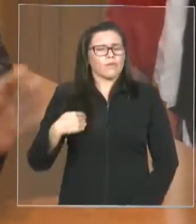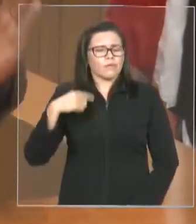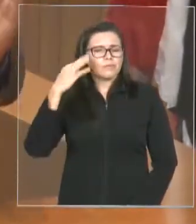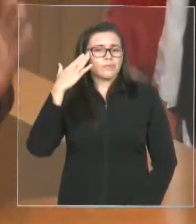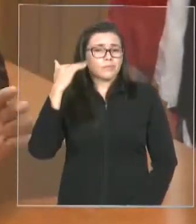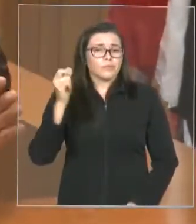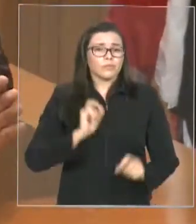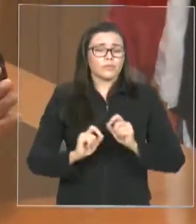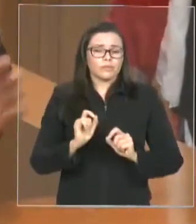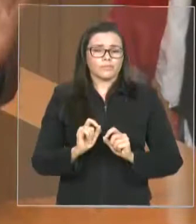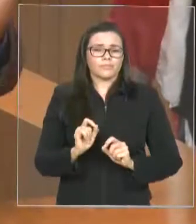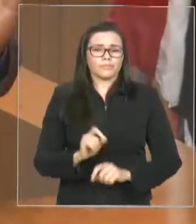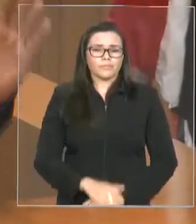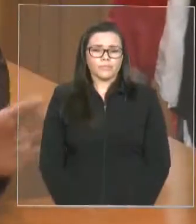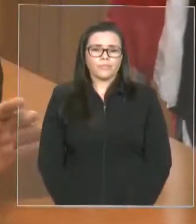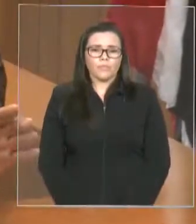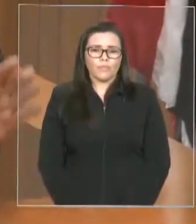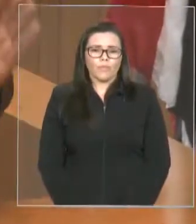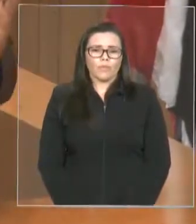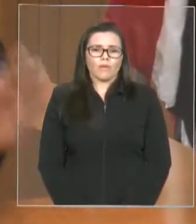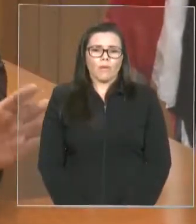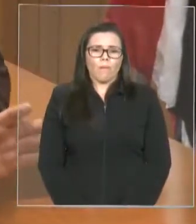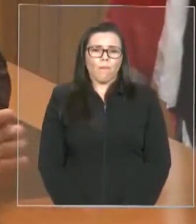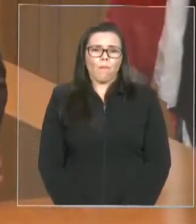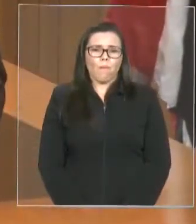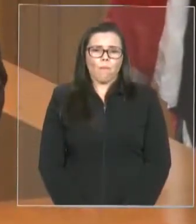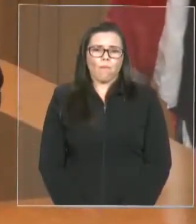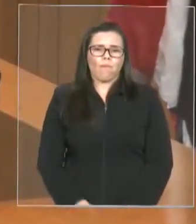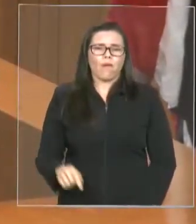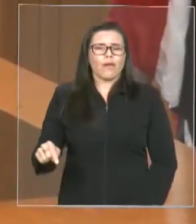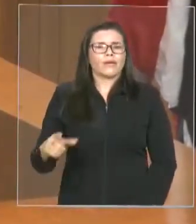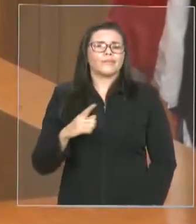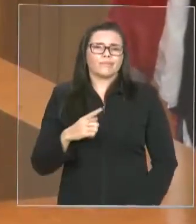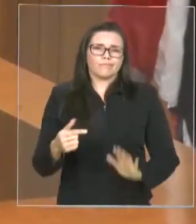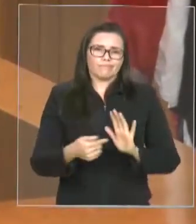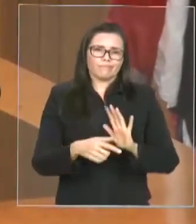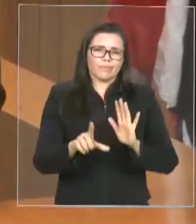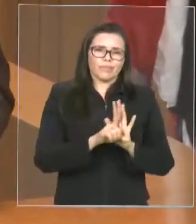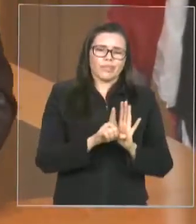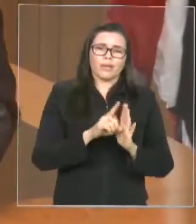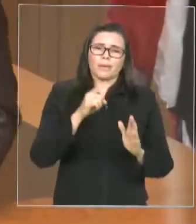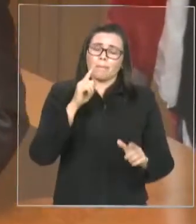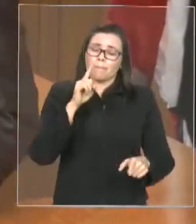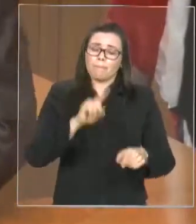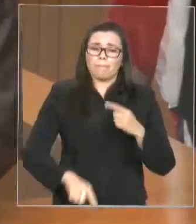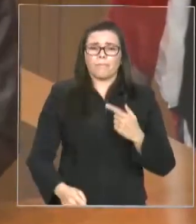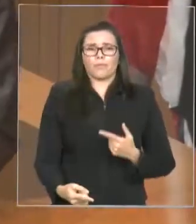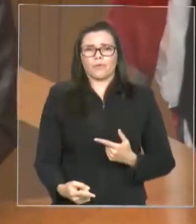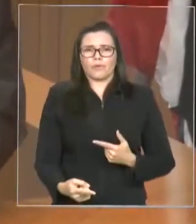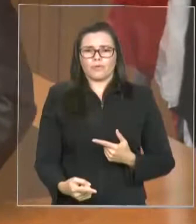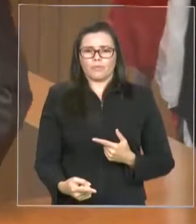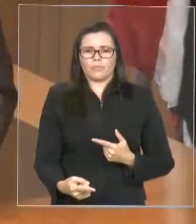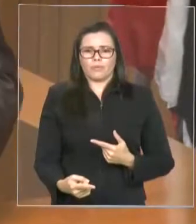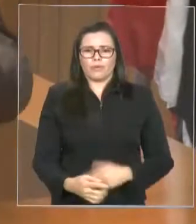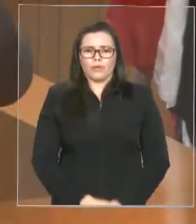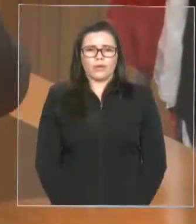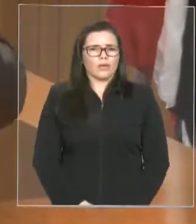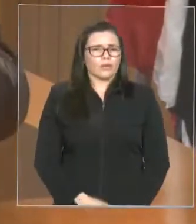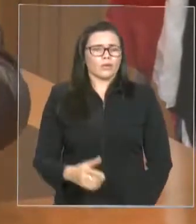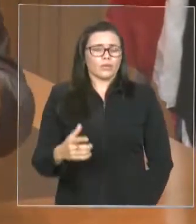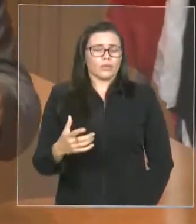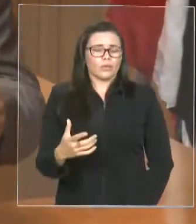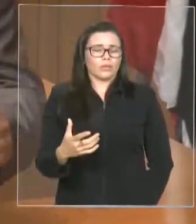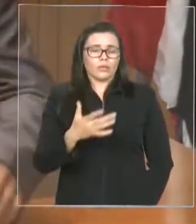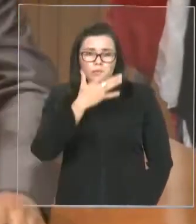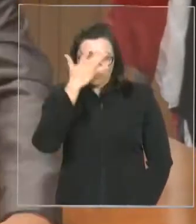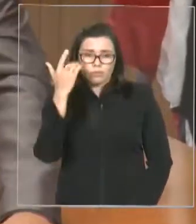um impedimento legal para esses funcionários terem esse posto de arma. Mas já teriam dois estados decisões